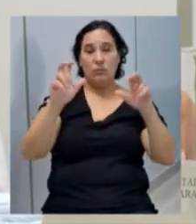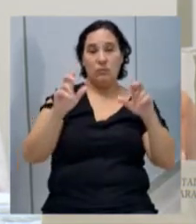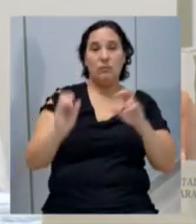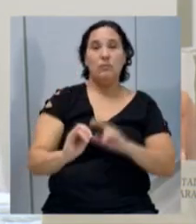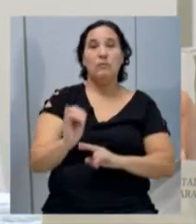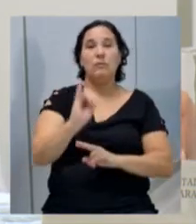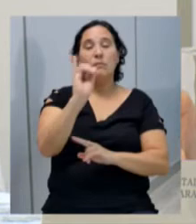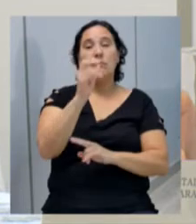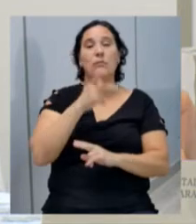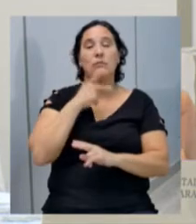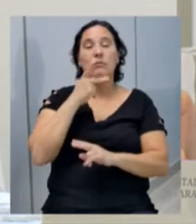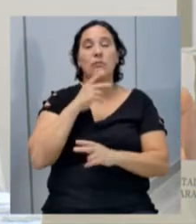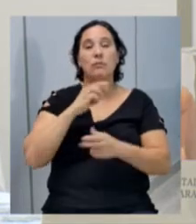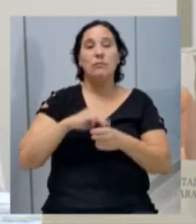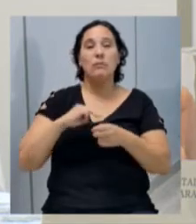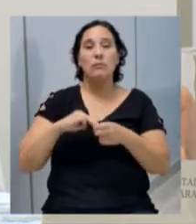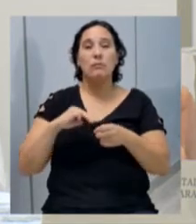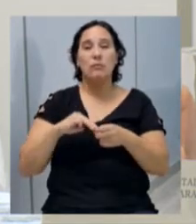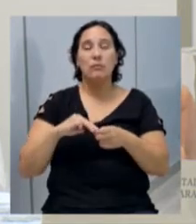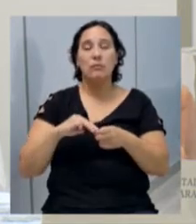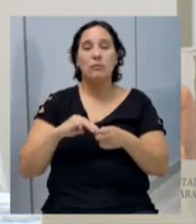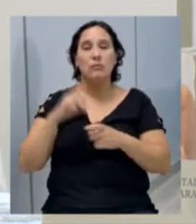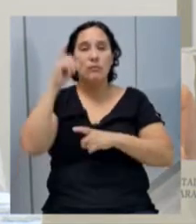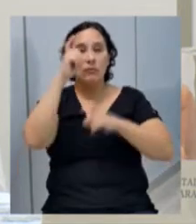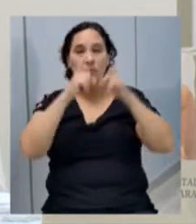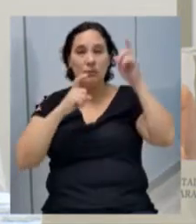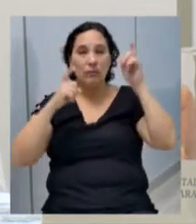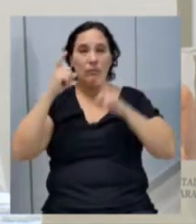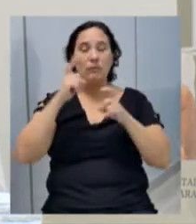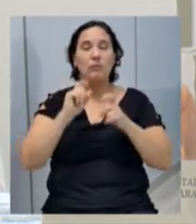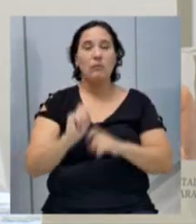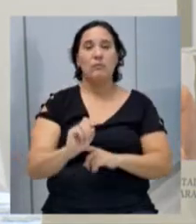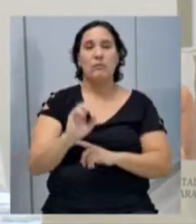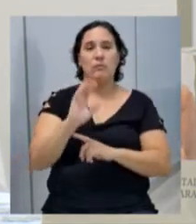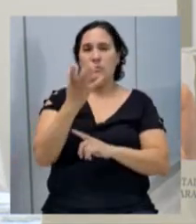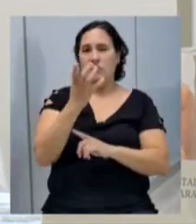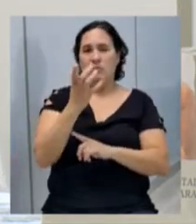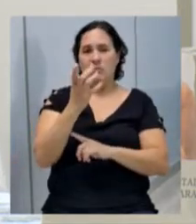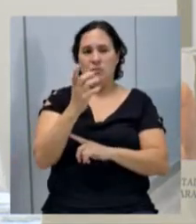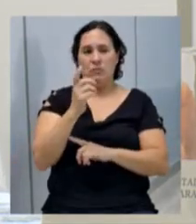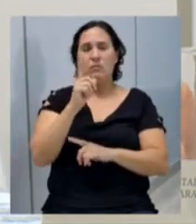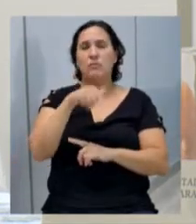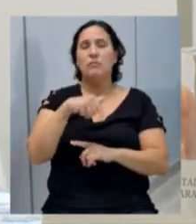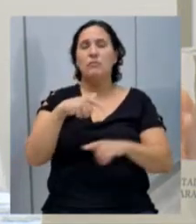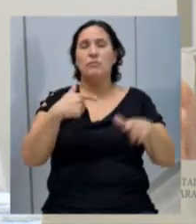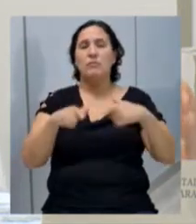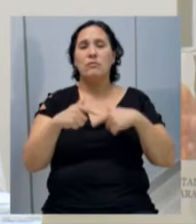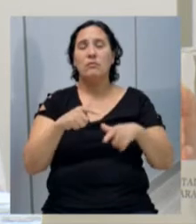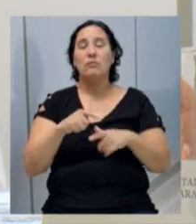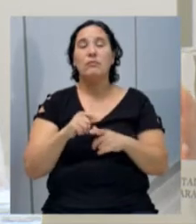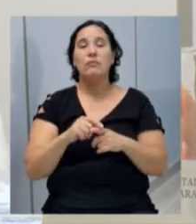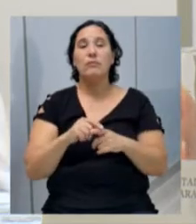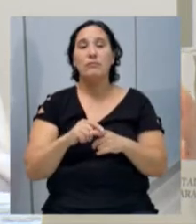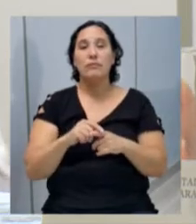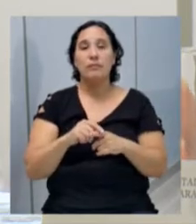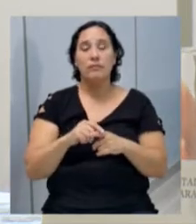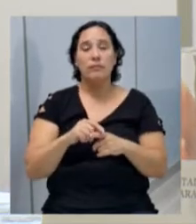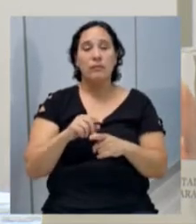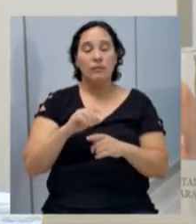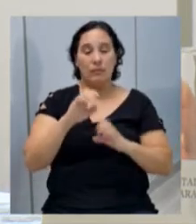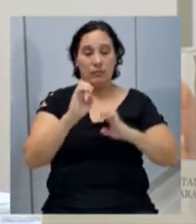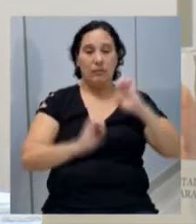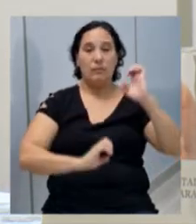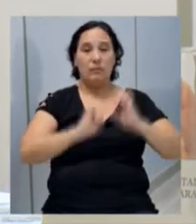importantes a tratar para o município, esteja preocupado com situações que não são de sua competência, tendo em vista que, apesar da